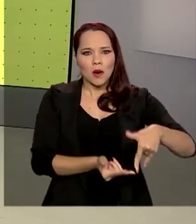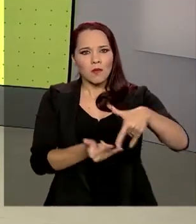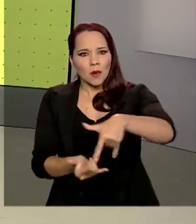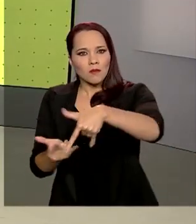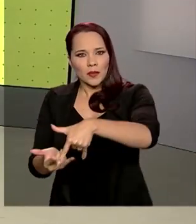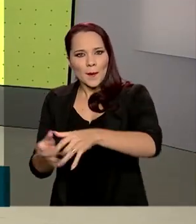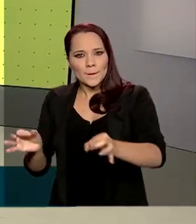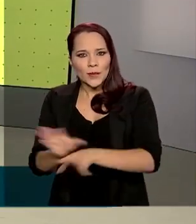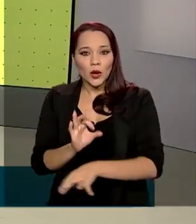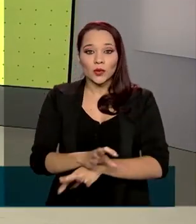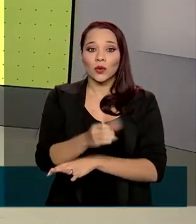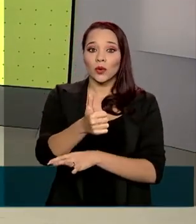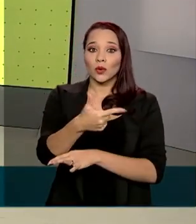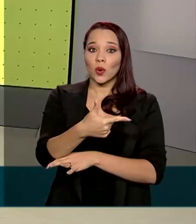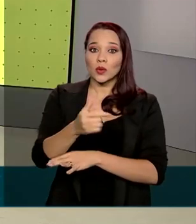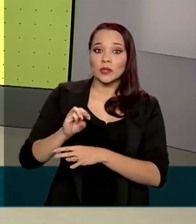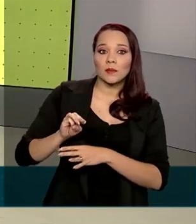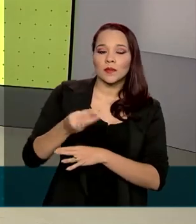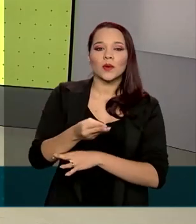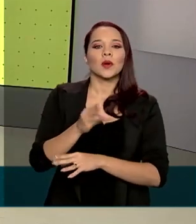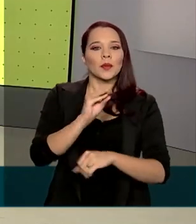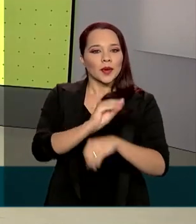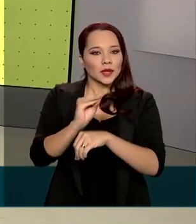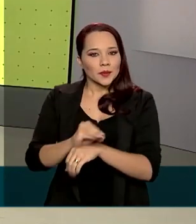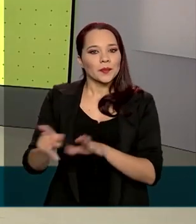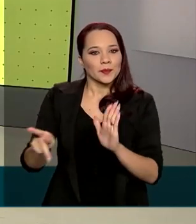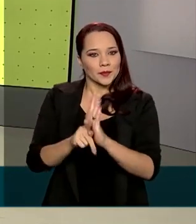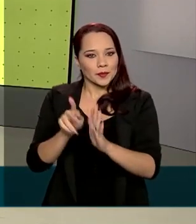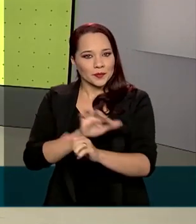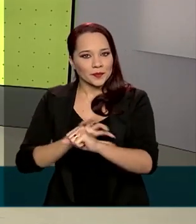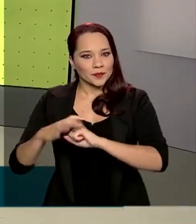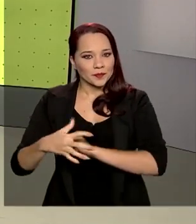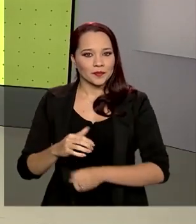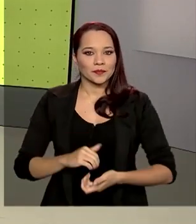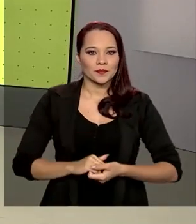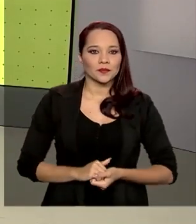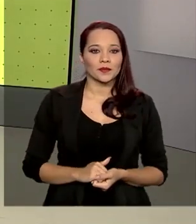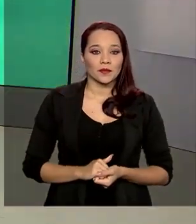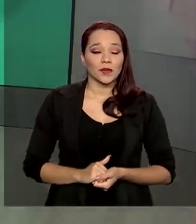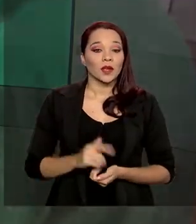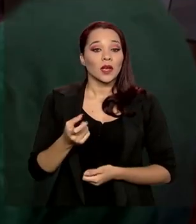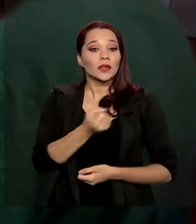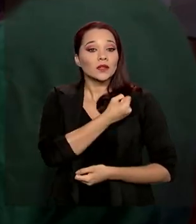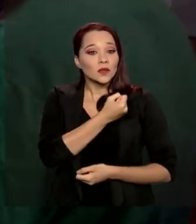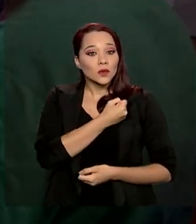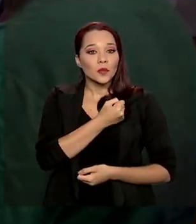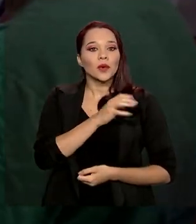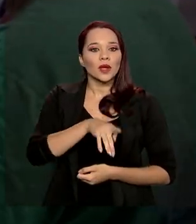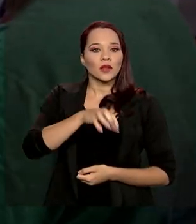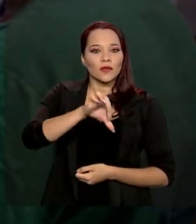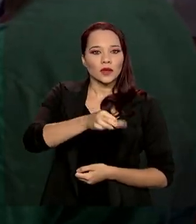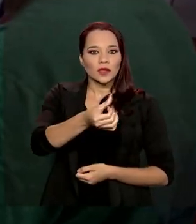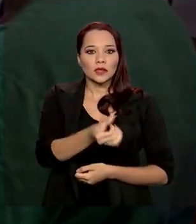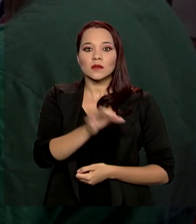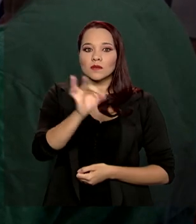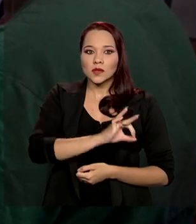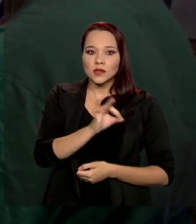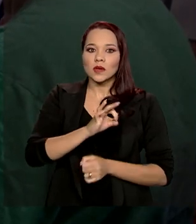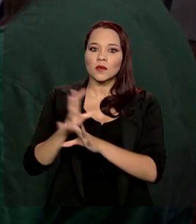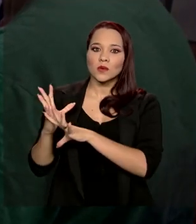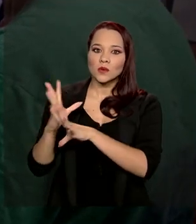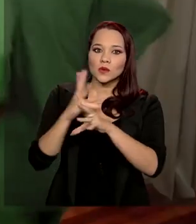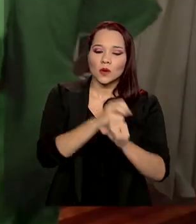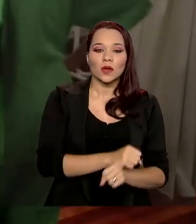12 mil leitos para tratamento exclusivo de pacientes com Covid-19. O número é 96% do